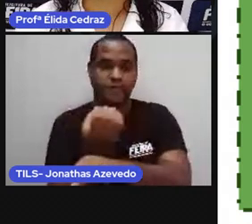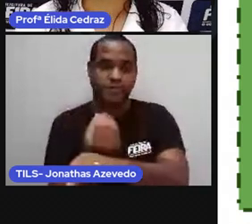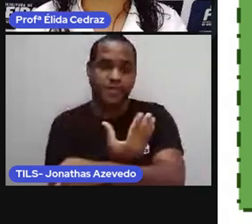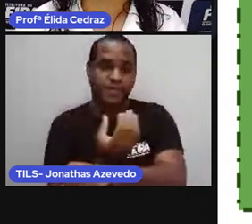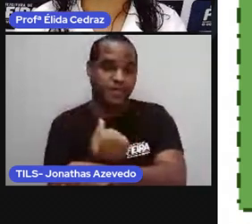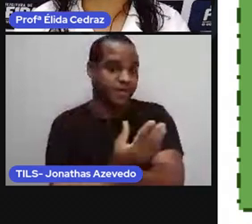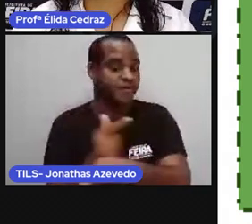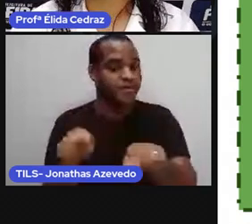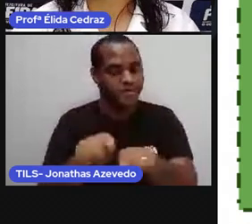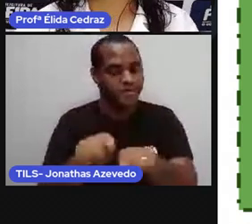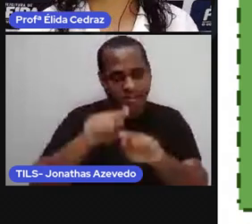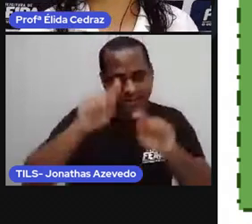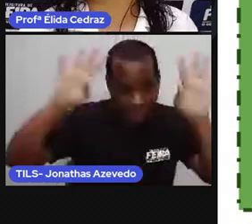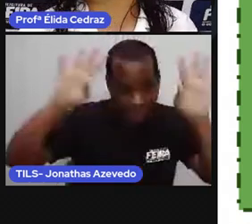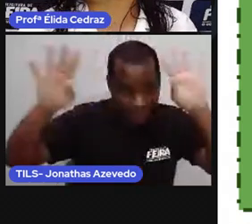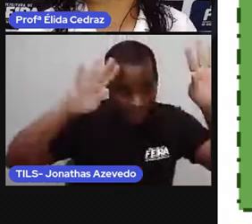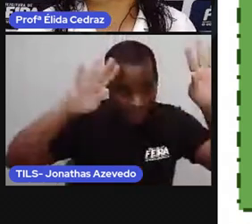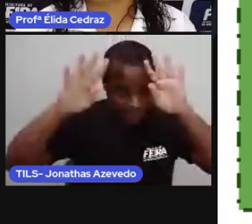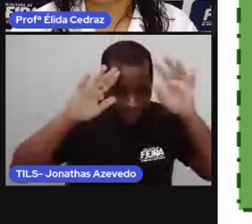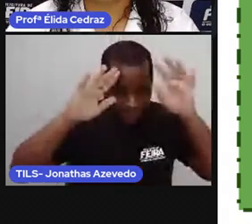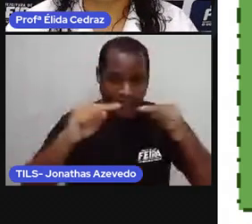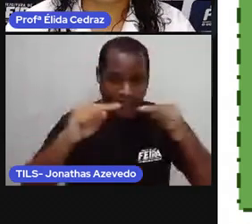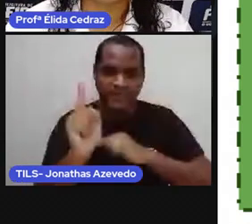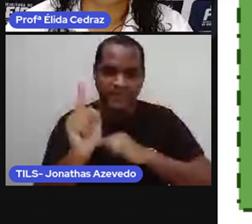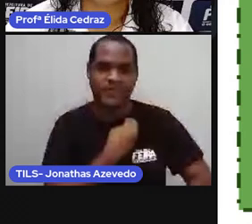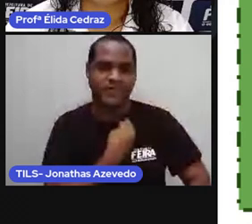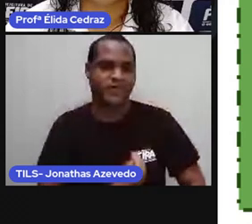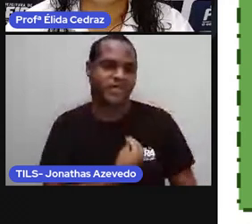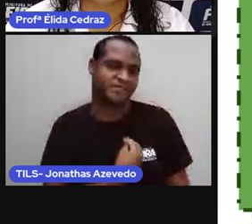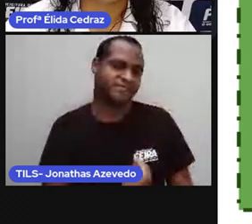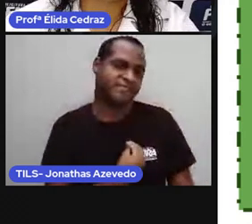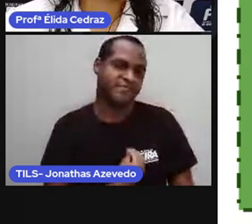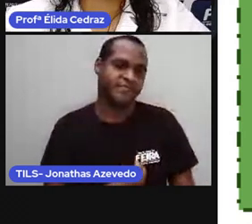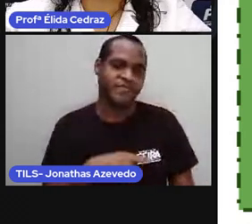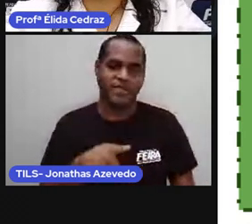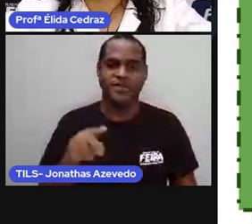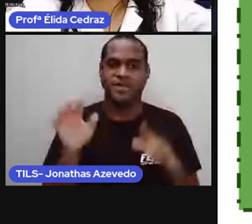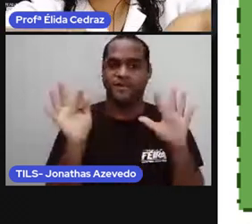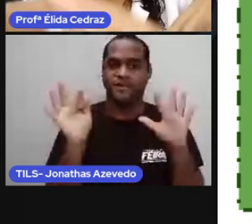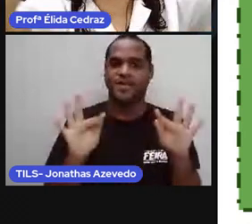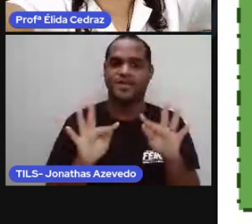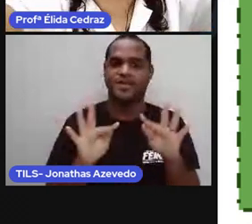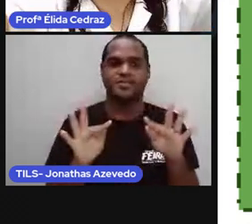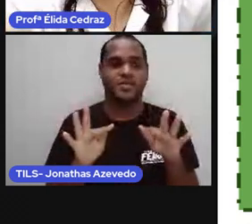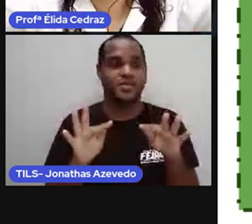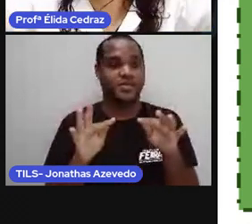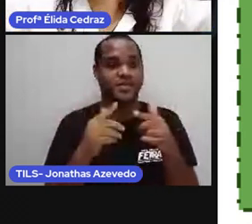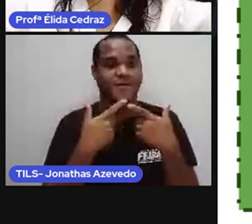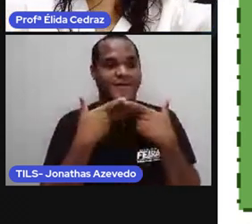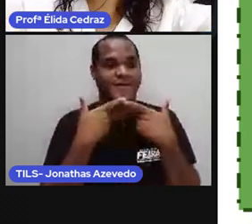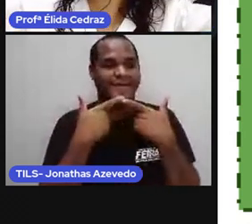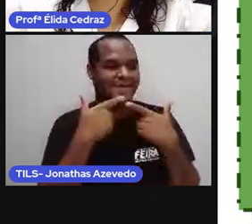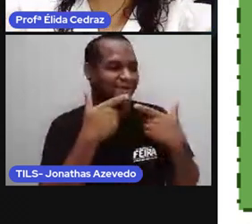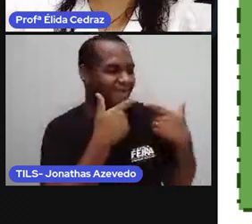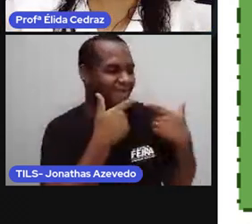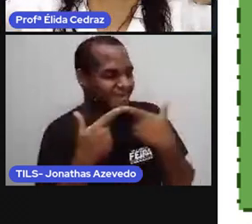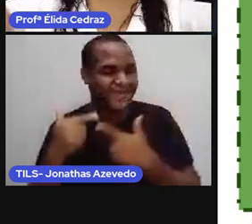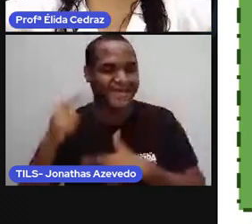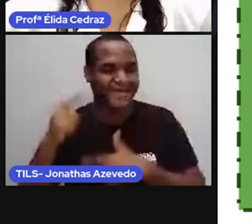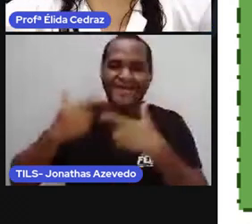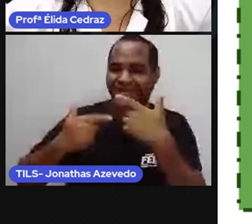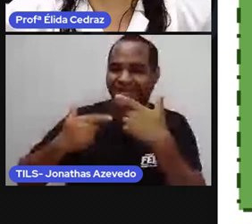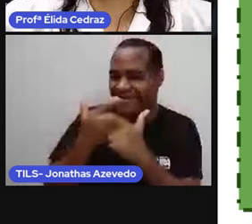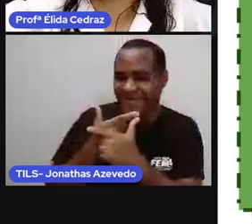imaginação, tomam conta da gente. Igual quando você está feliz, você não sabe por onde é que dá risada, e sai livre,